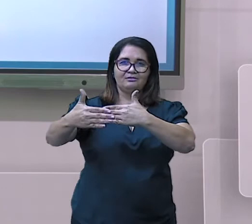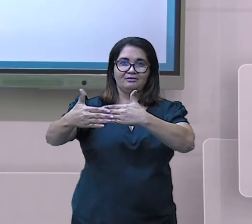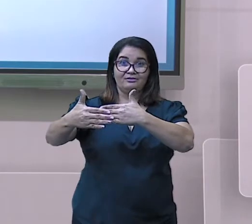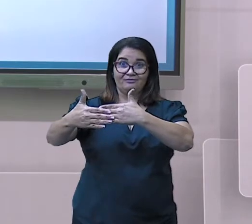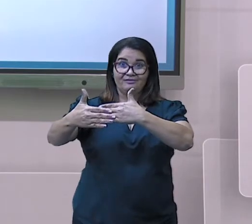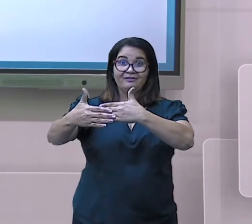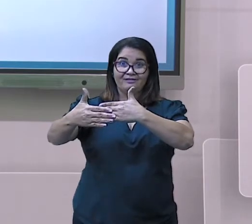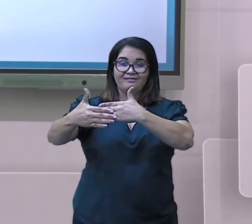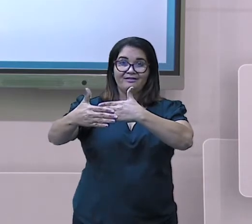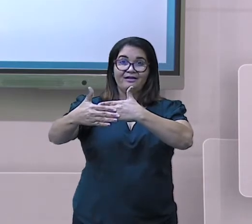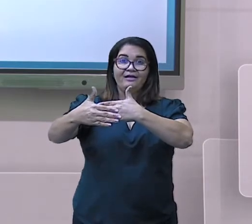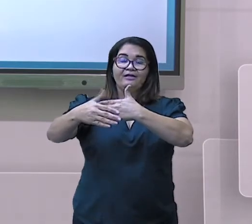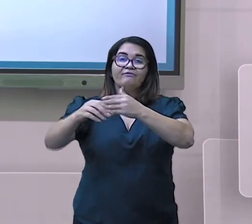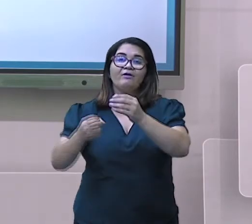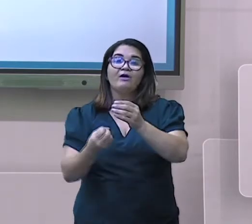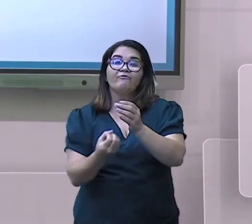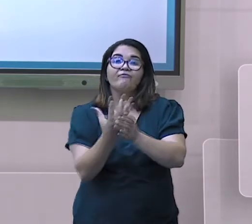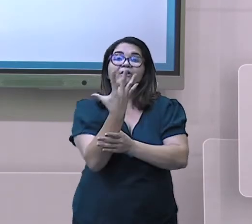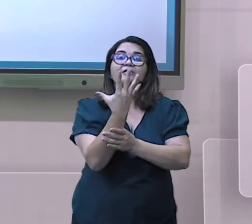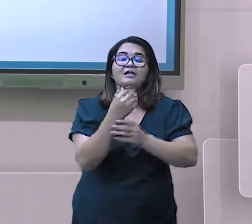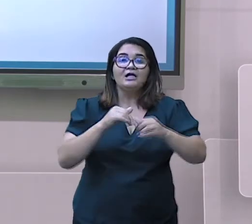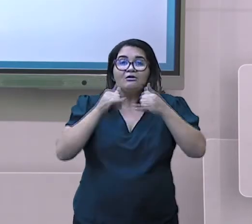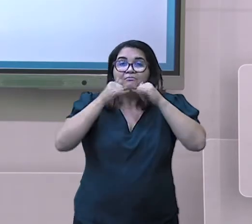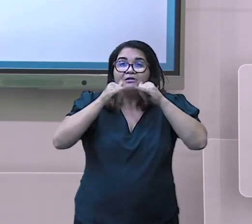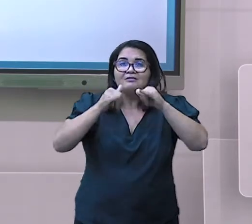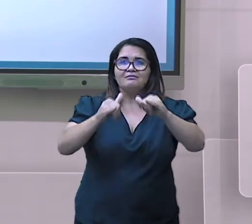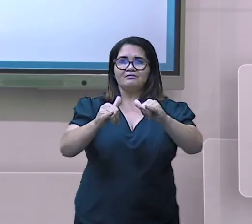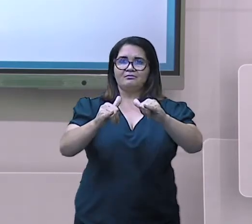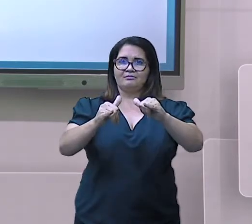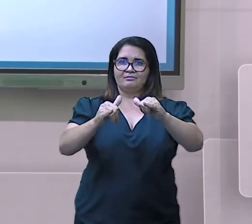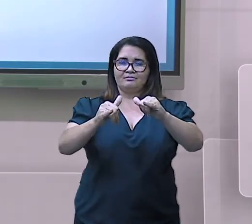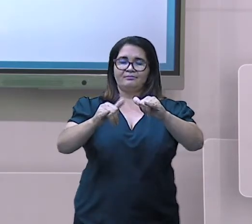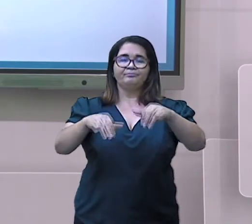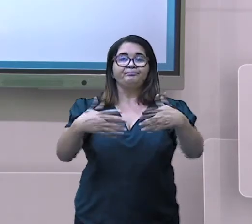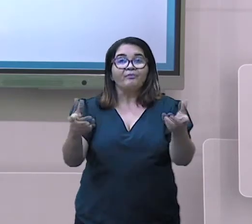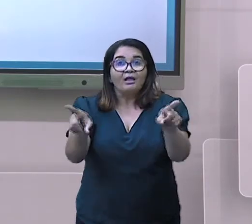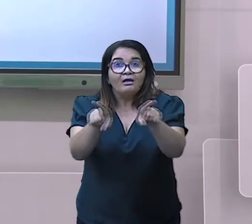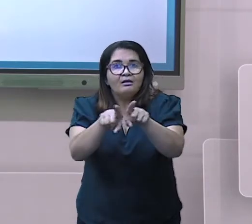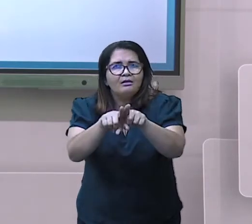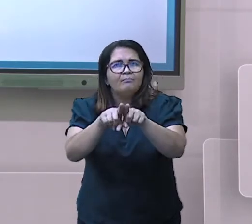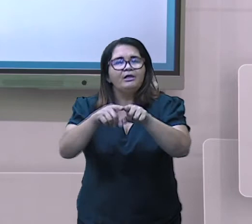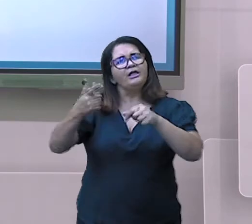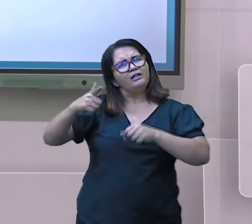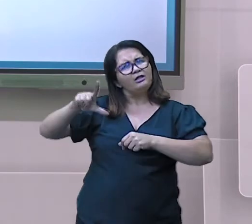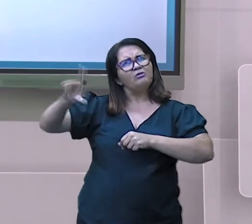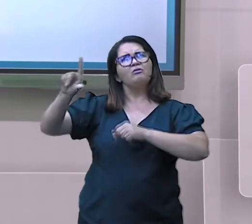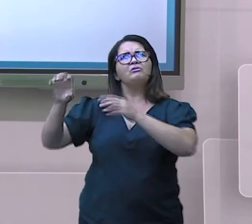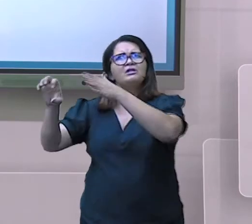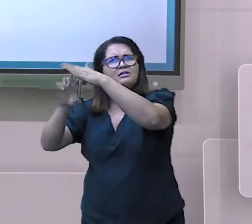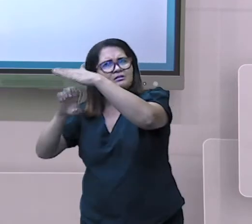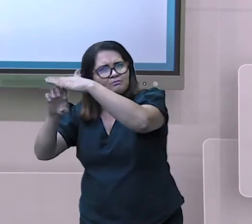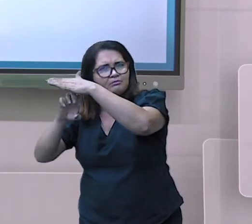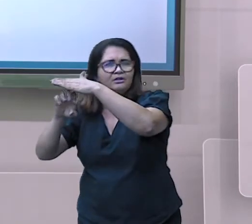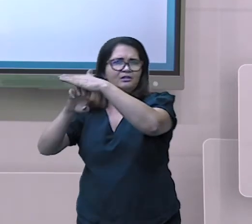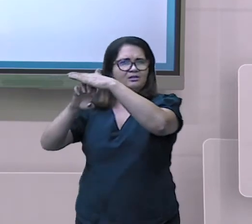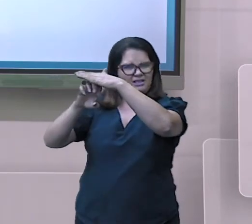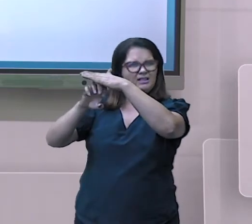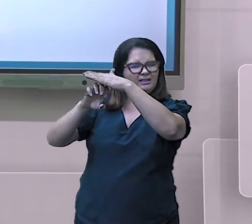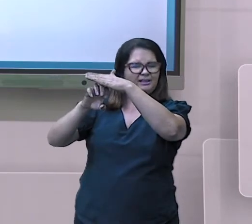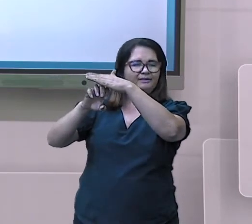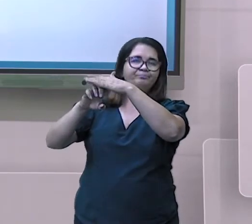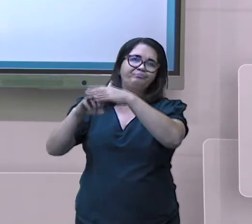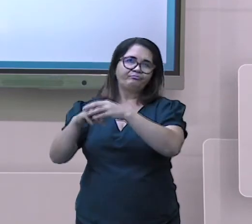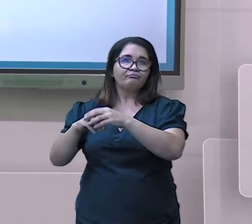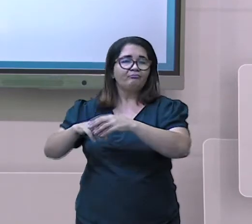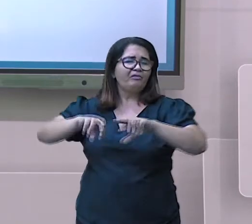Além desse processo aqui, existe também, né, outras empresas que eles pegam aquelas frutas